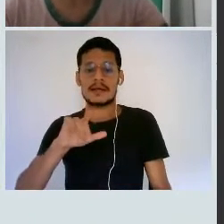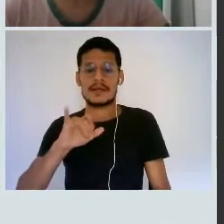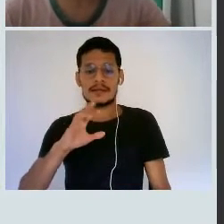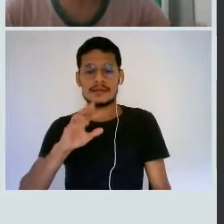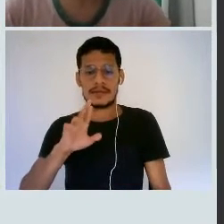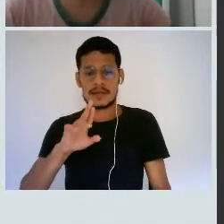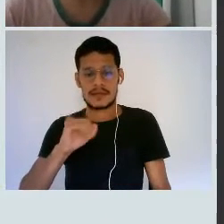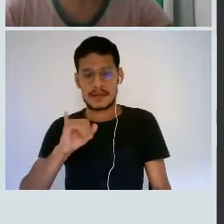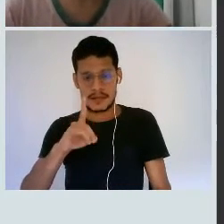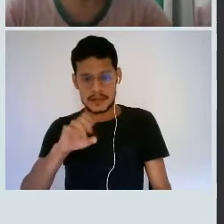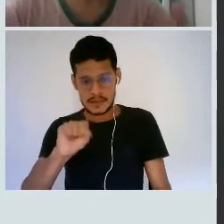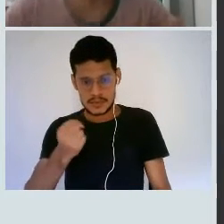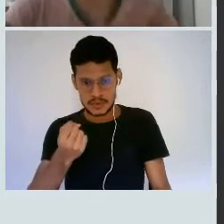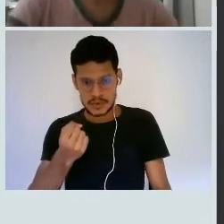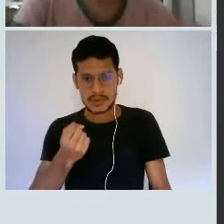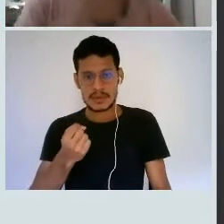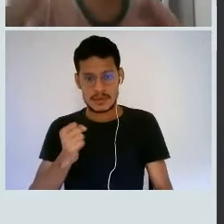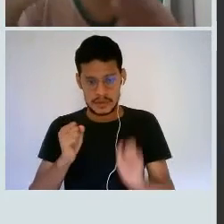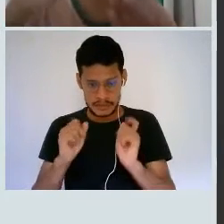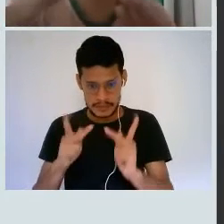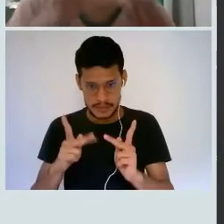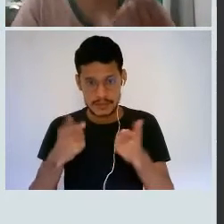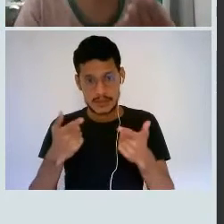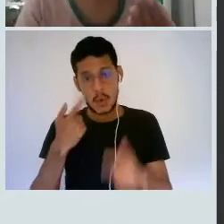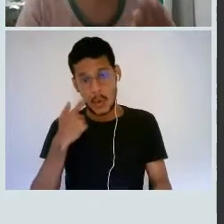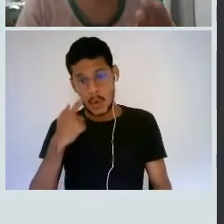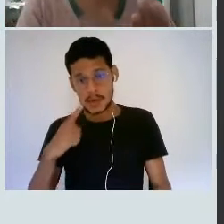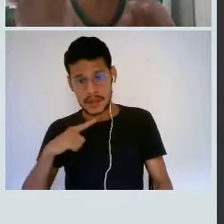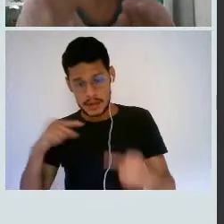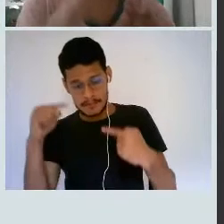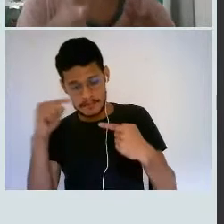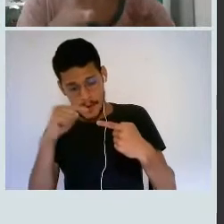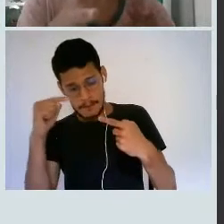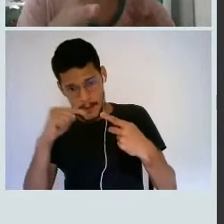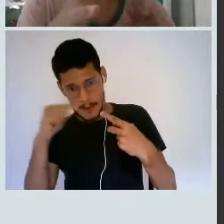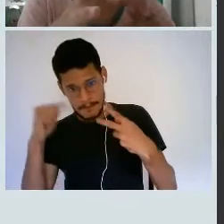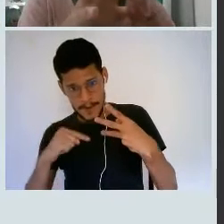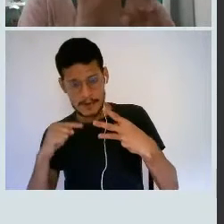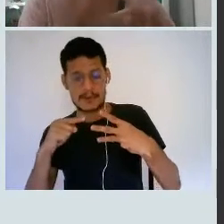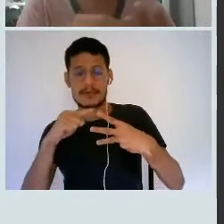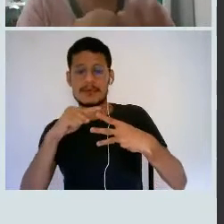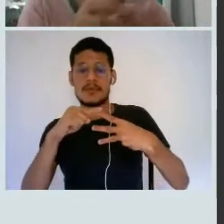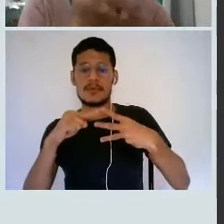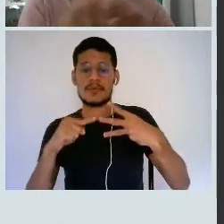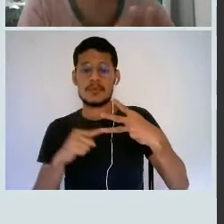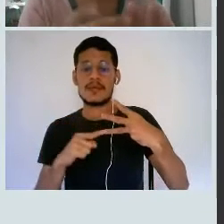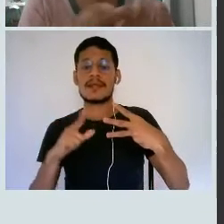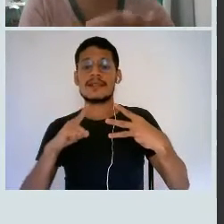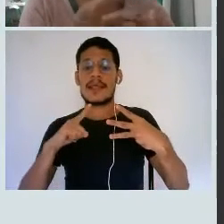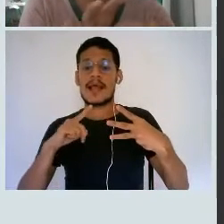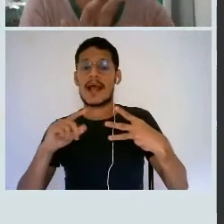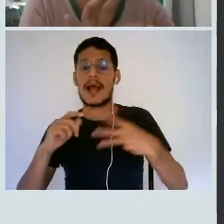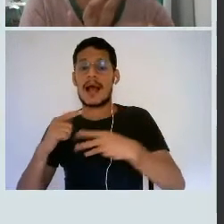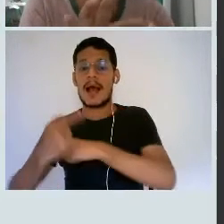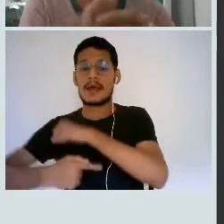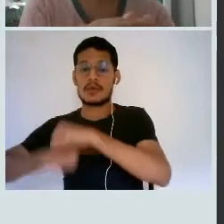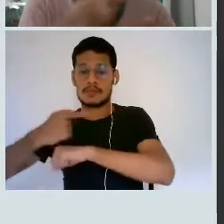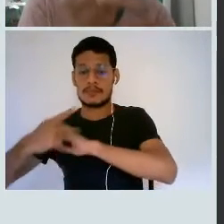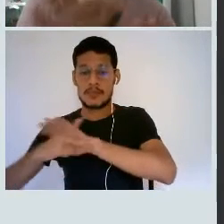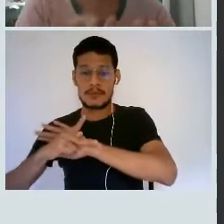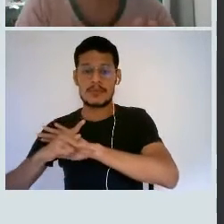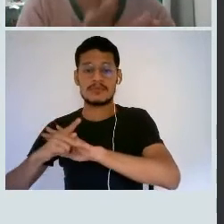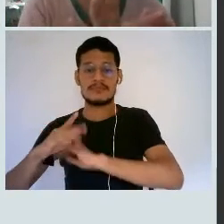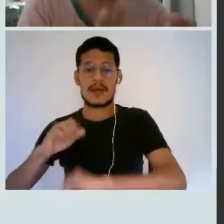E aí, como eu tenho três, eu tenho três moléculas de carbono, três átomos de carbono na minha molécula de álcool.